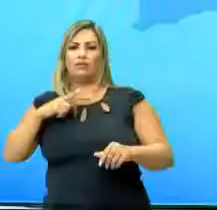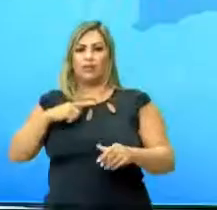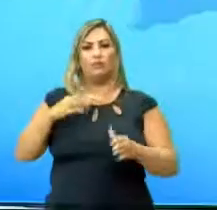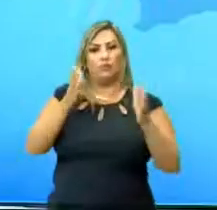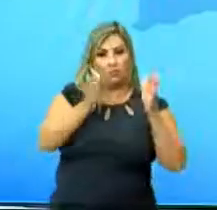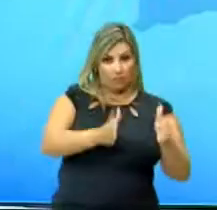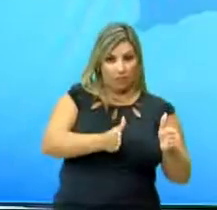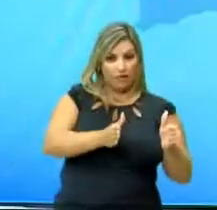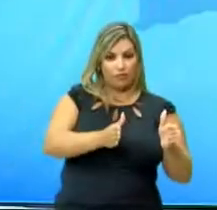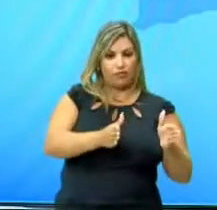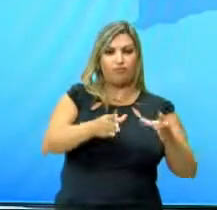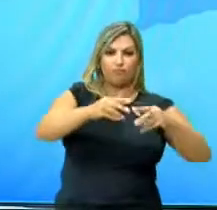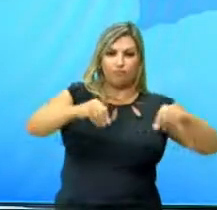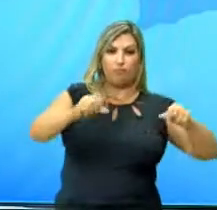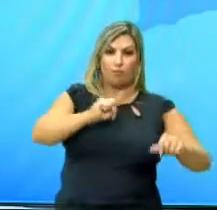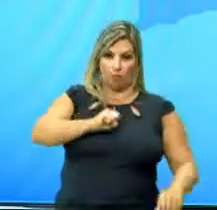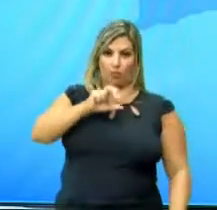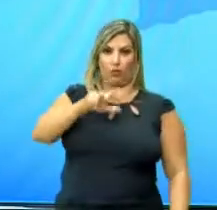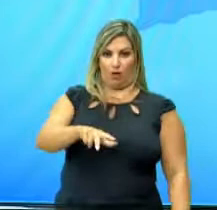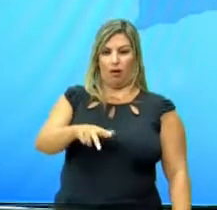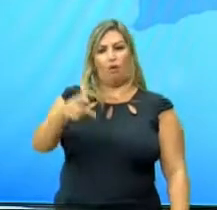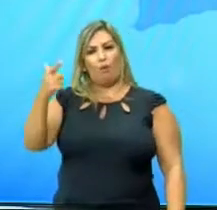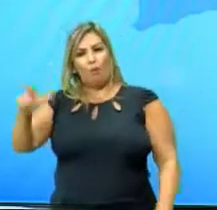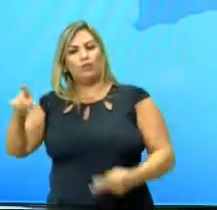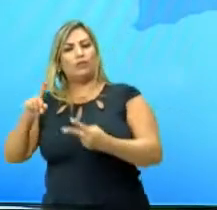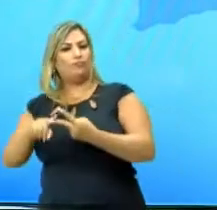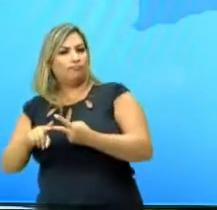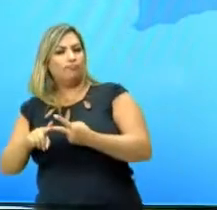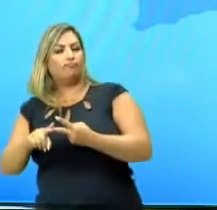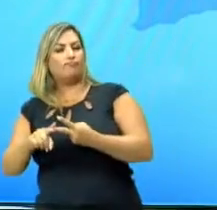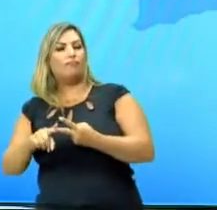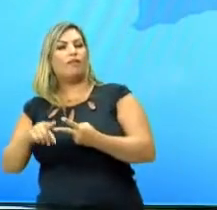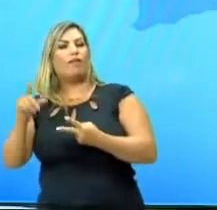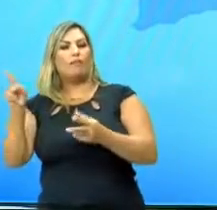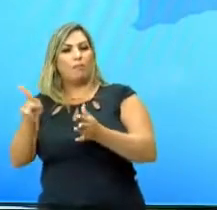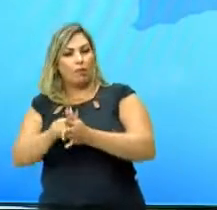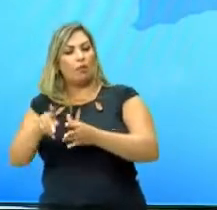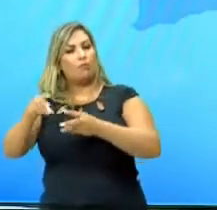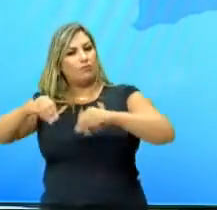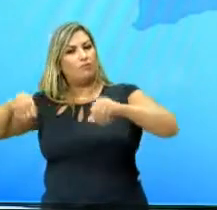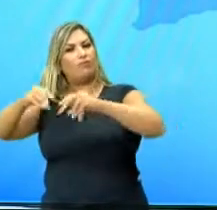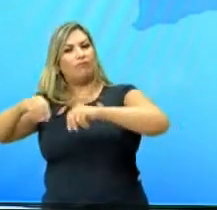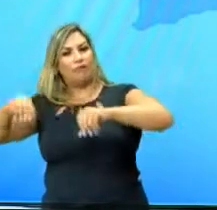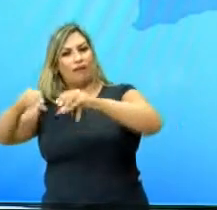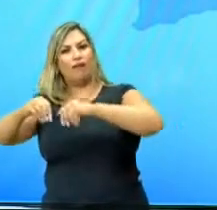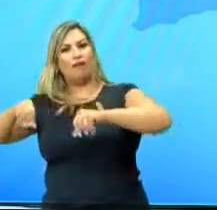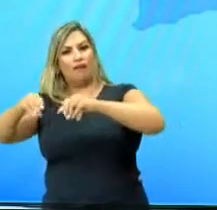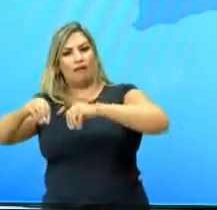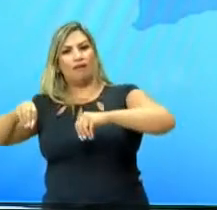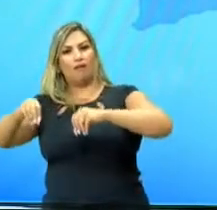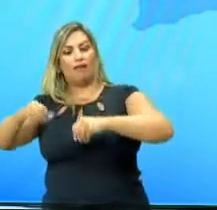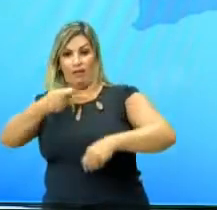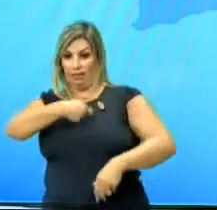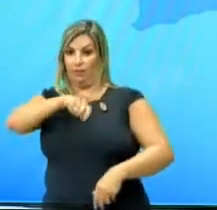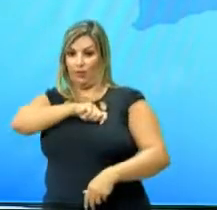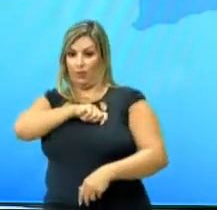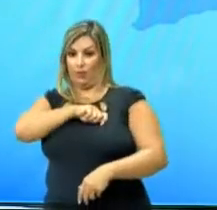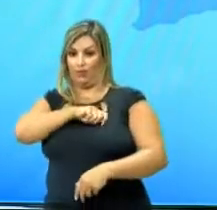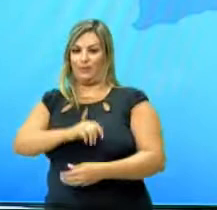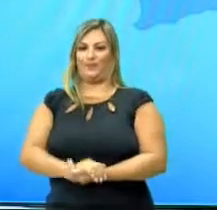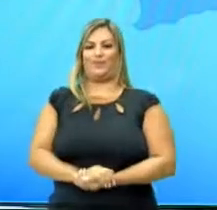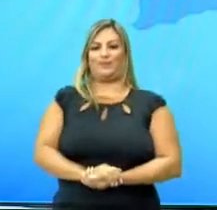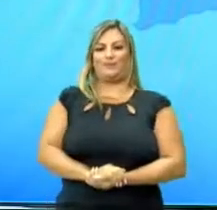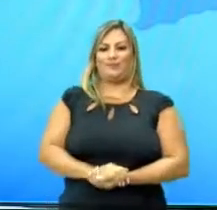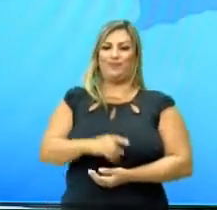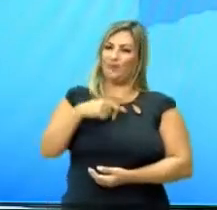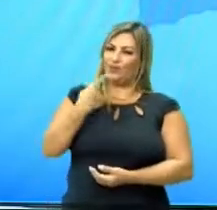parte era parte de Portugal, outra parte era do território espanhol, tá